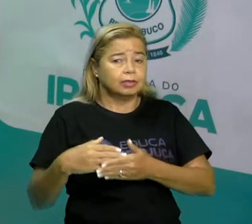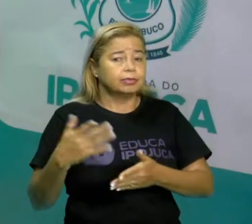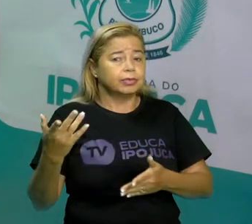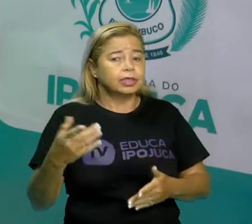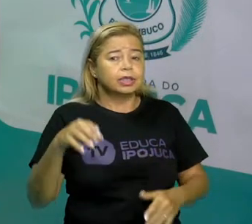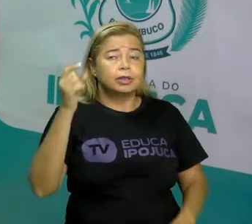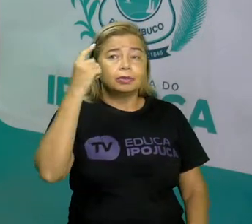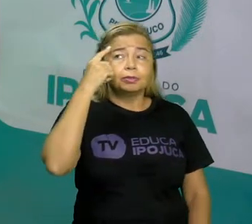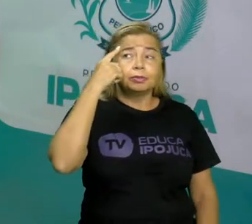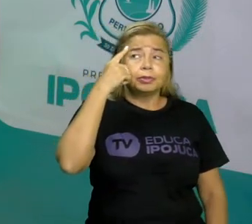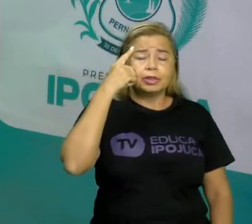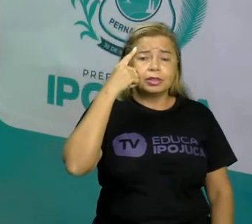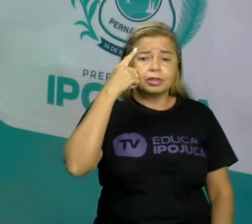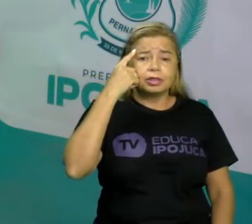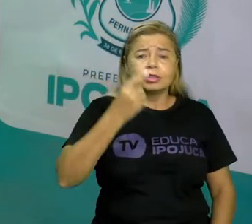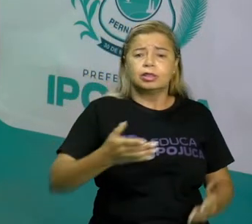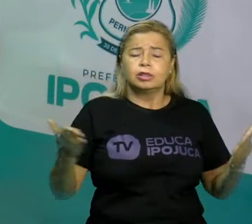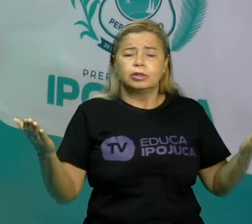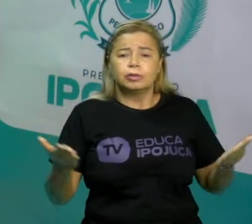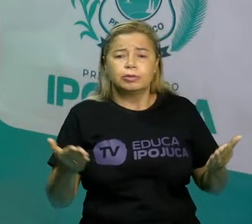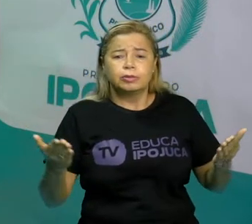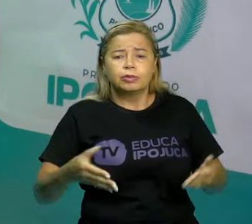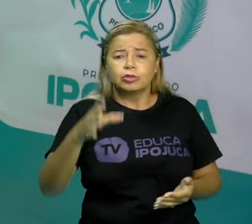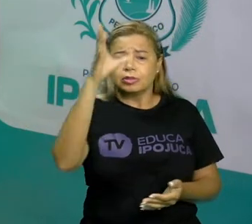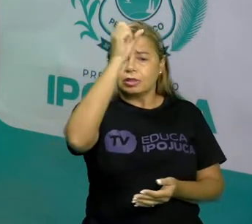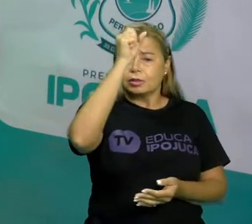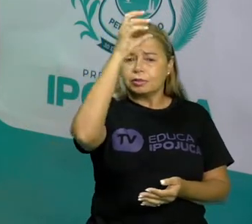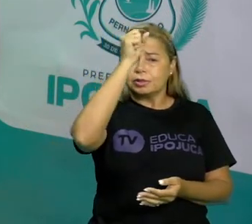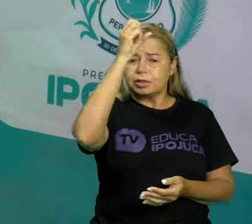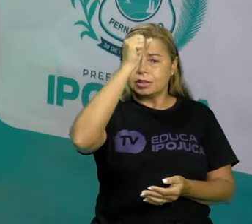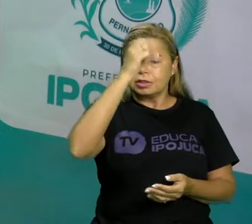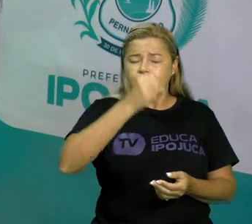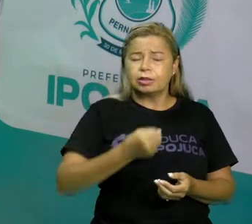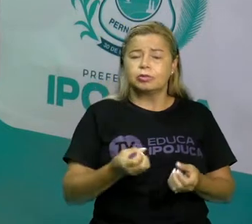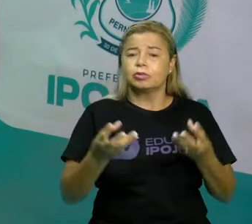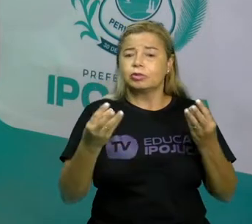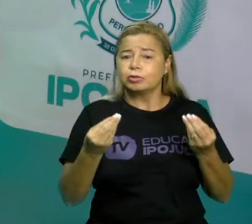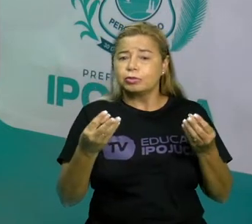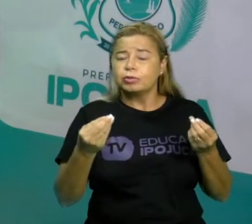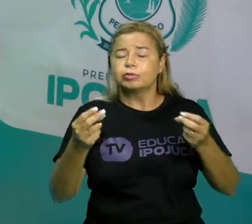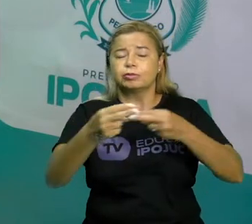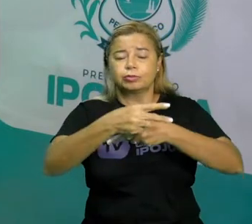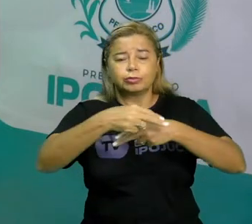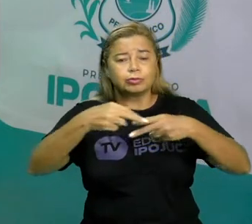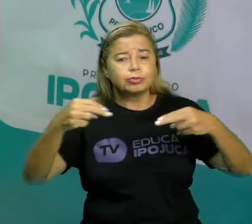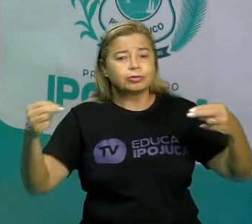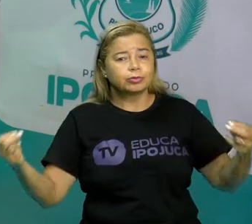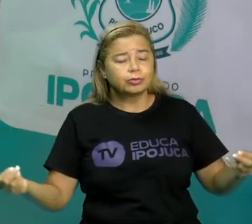nós aprendemos várias coisas hoje. Que coisas foram essas? Vamos dar uma olhadinha.